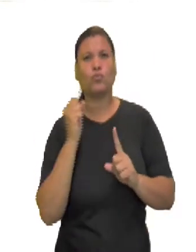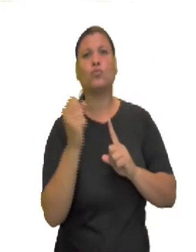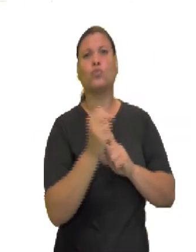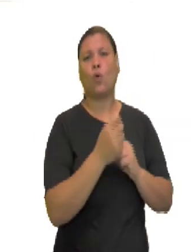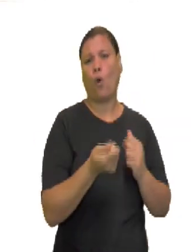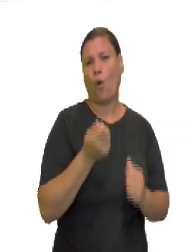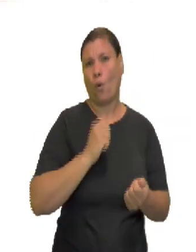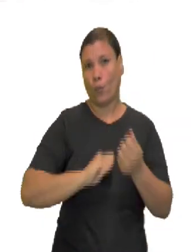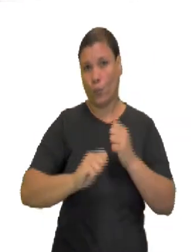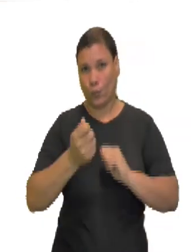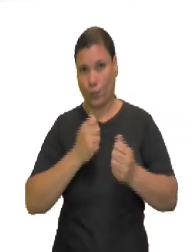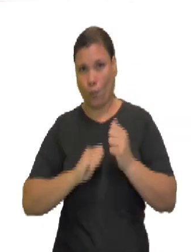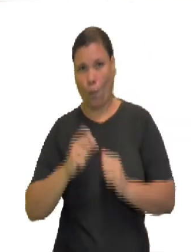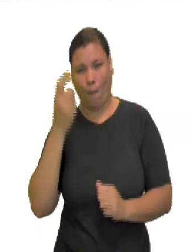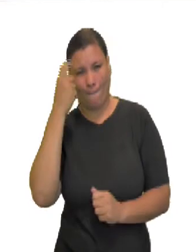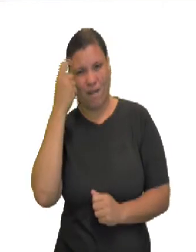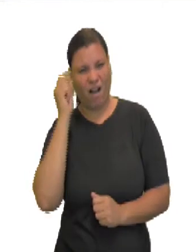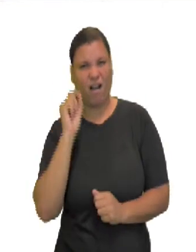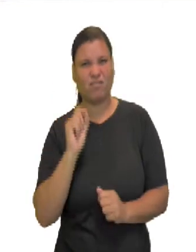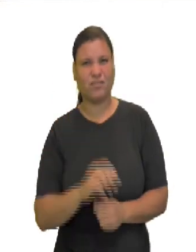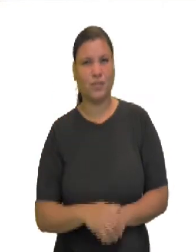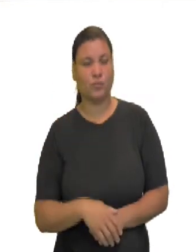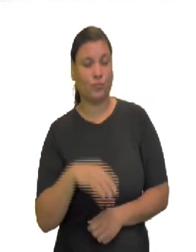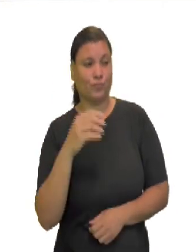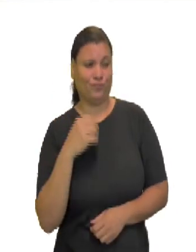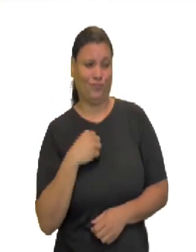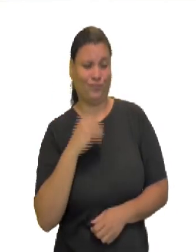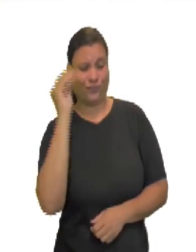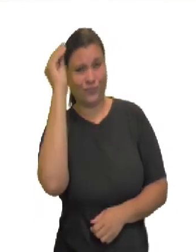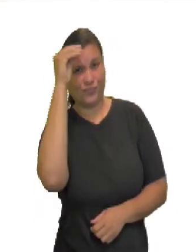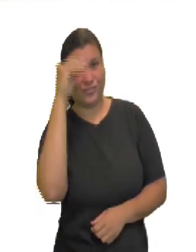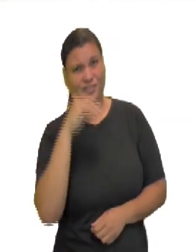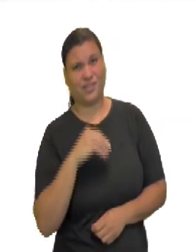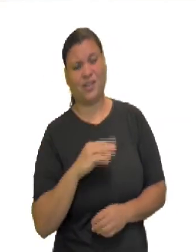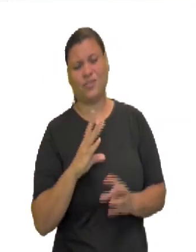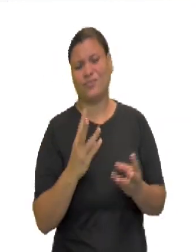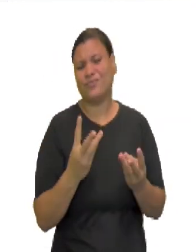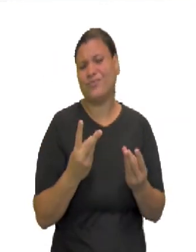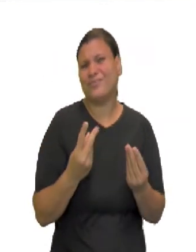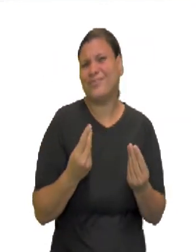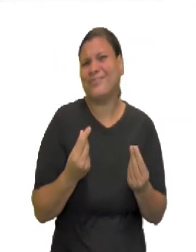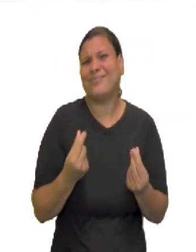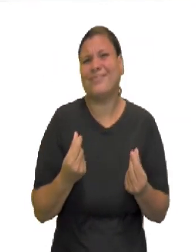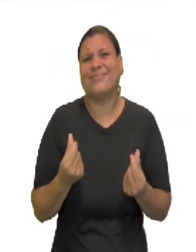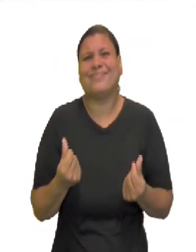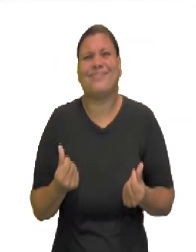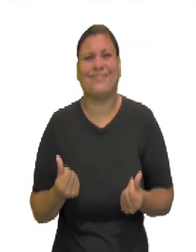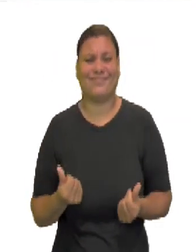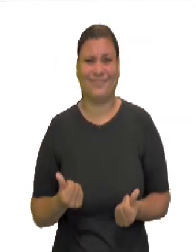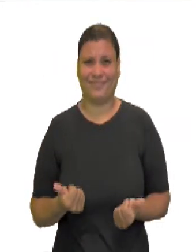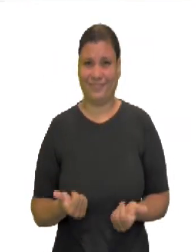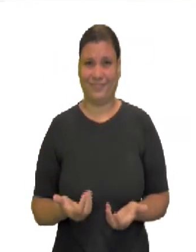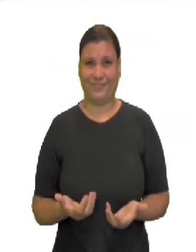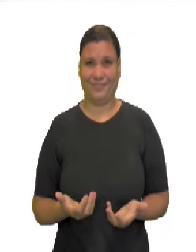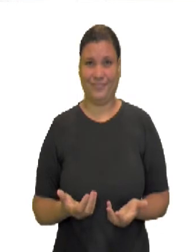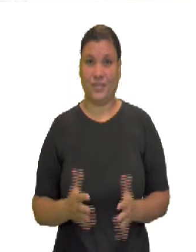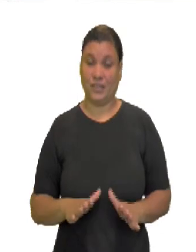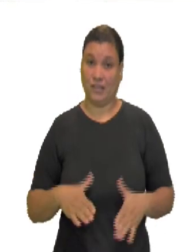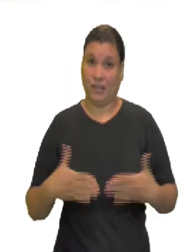são frágeis, fugazes e maleáveis. Então, recebe o nome de